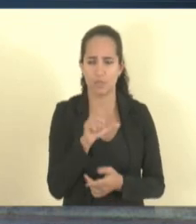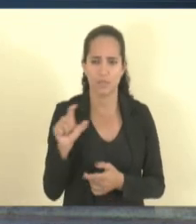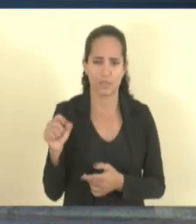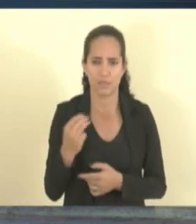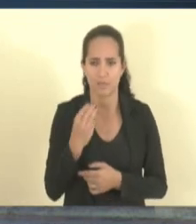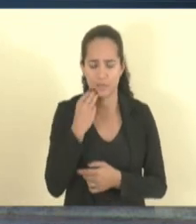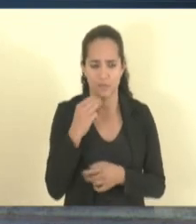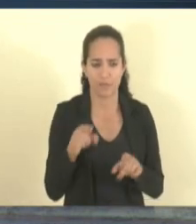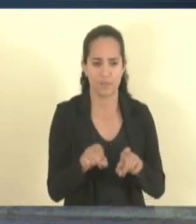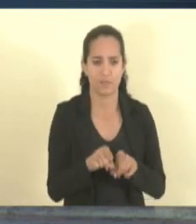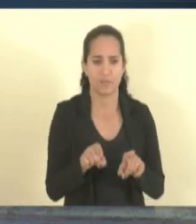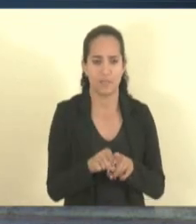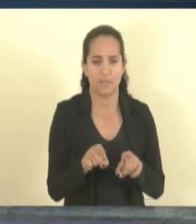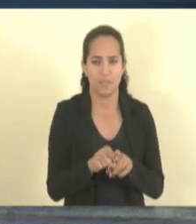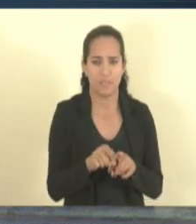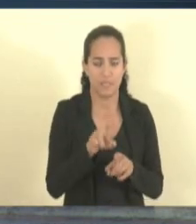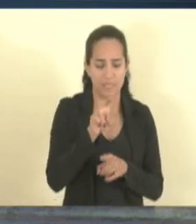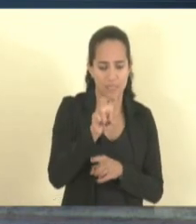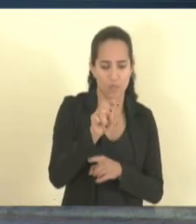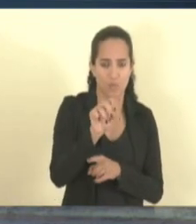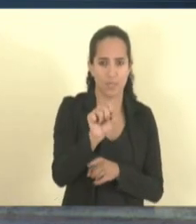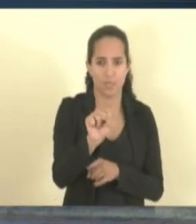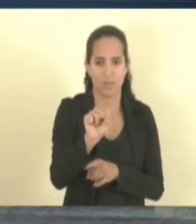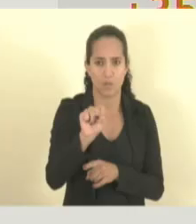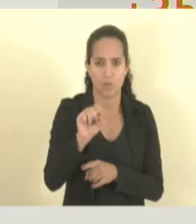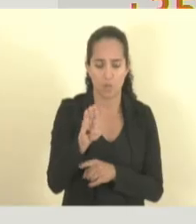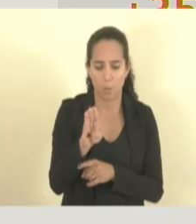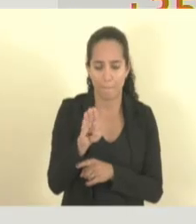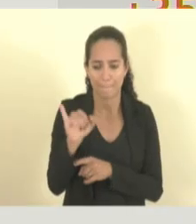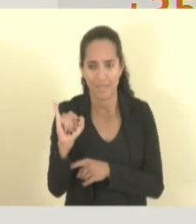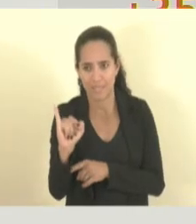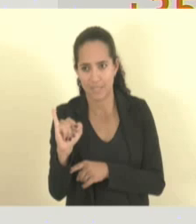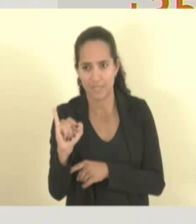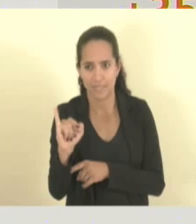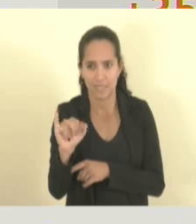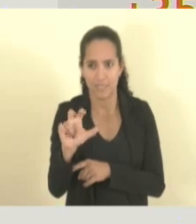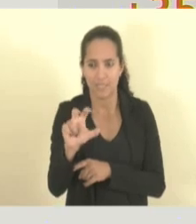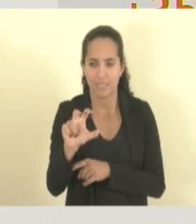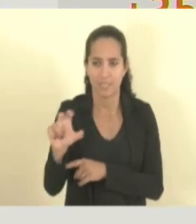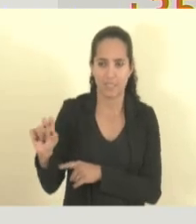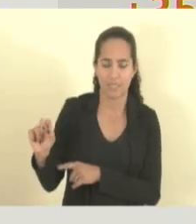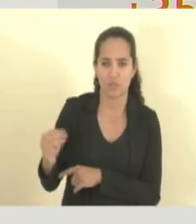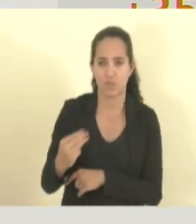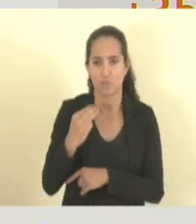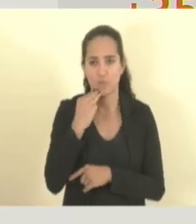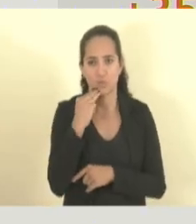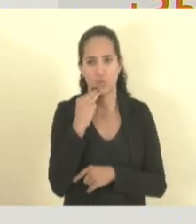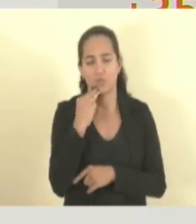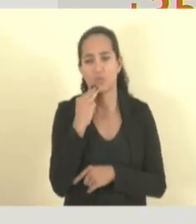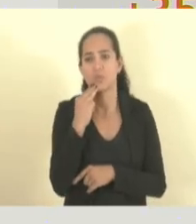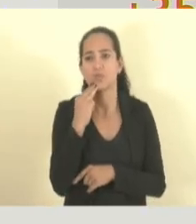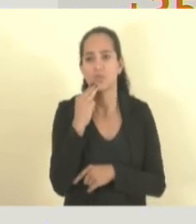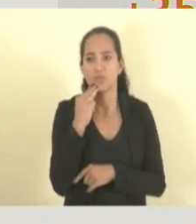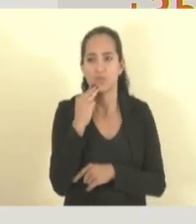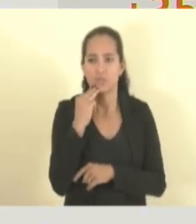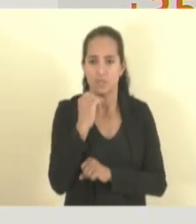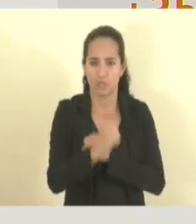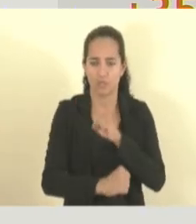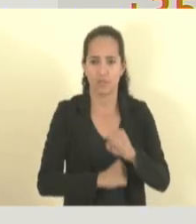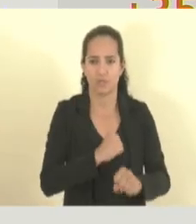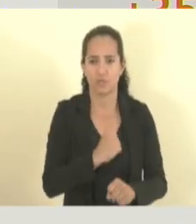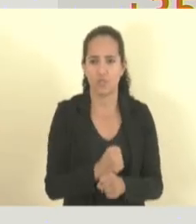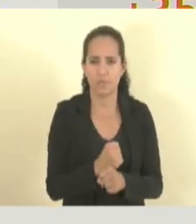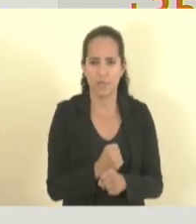contratados 58 bilhões e 500 milhões em 2023.